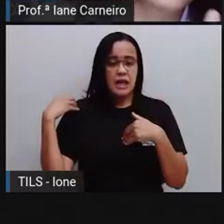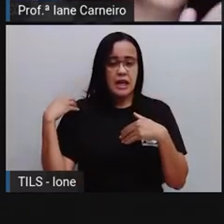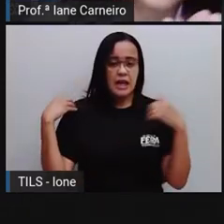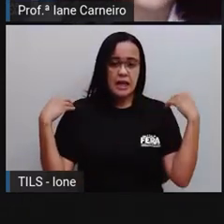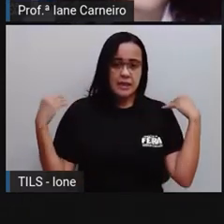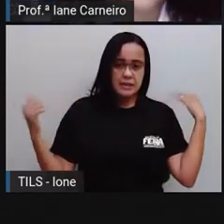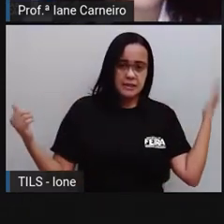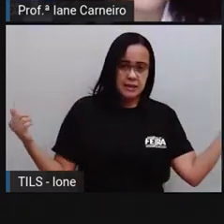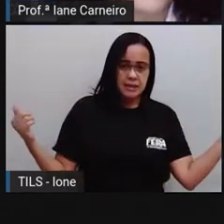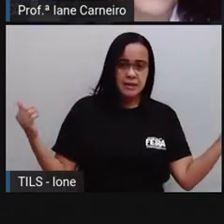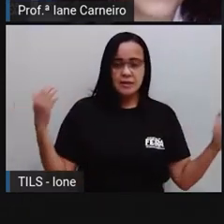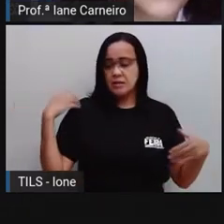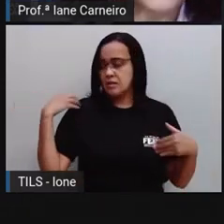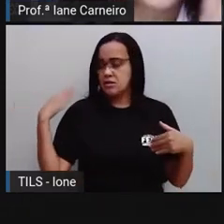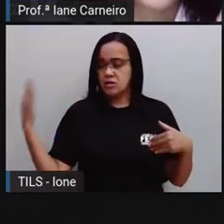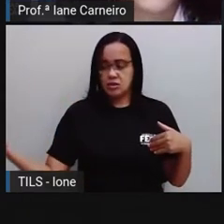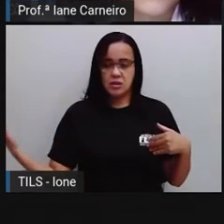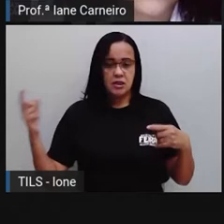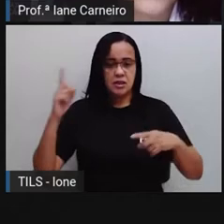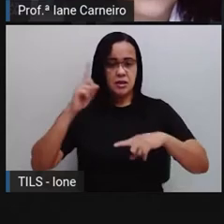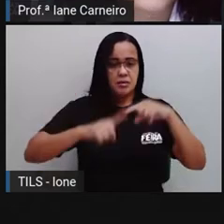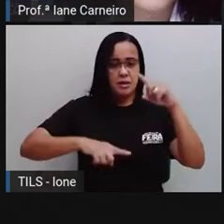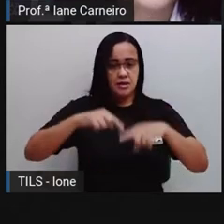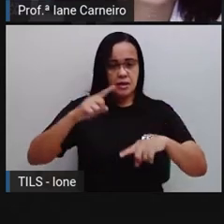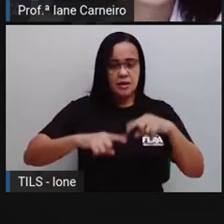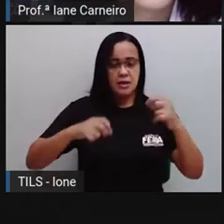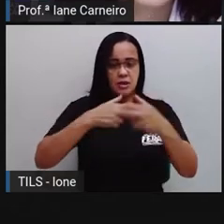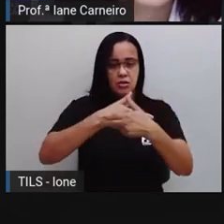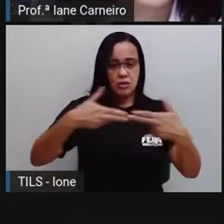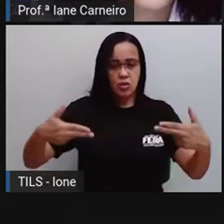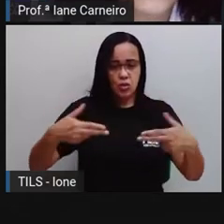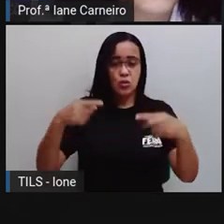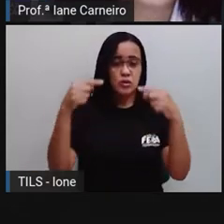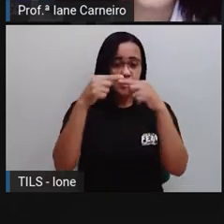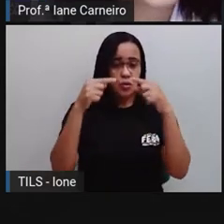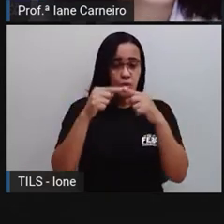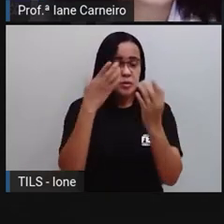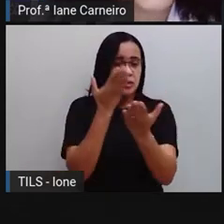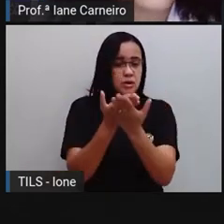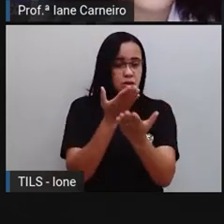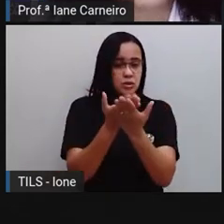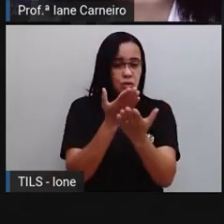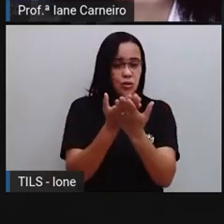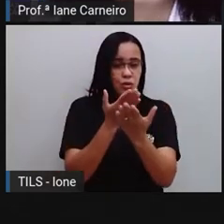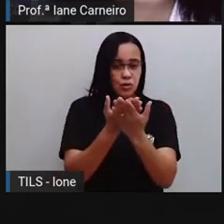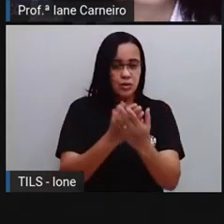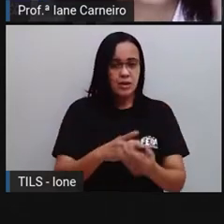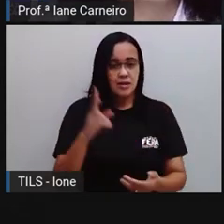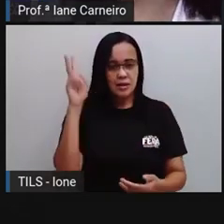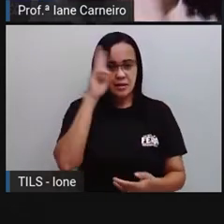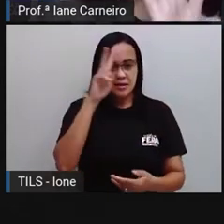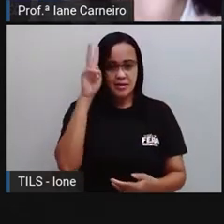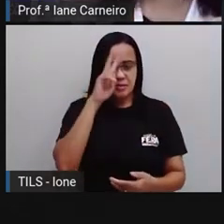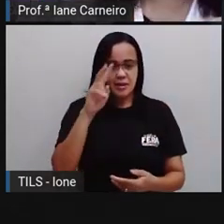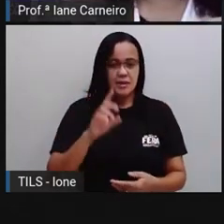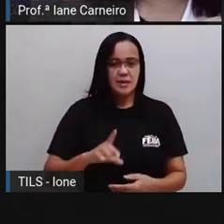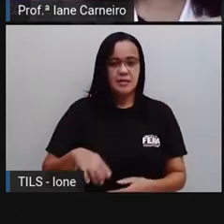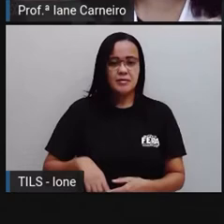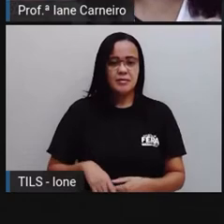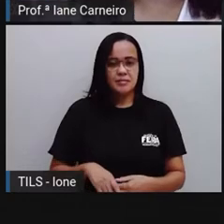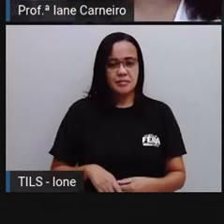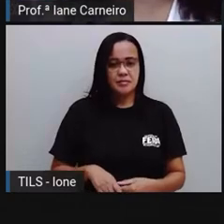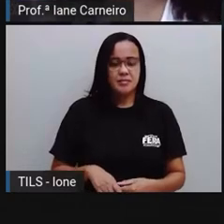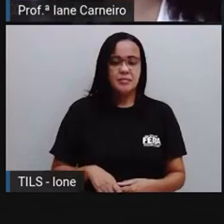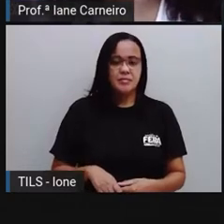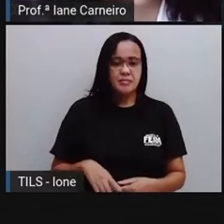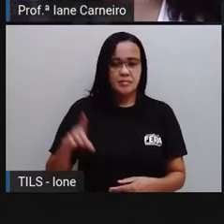direita a gente vai colocar os materiais escolares. Então lembrando, qual é a direita do menino aí? Ó, a direita tá pro lado